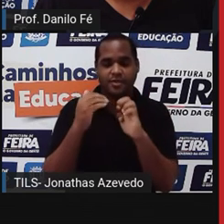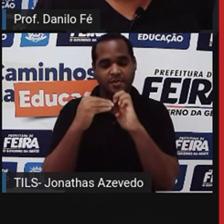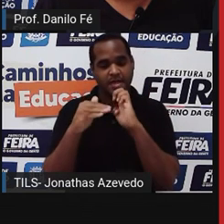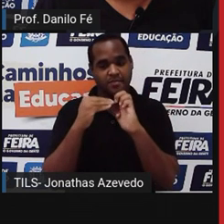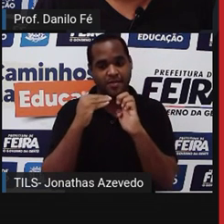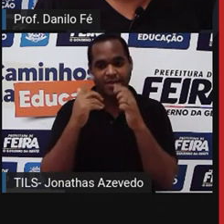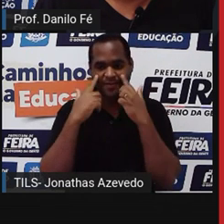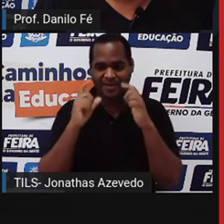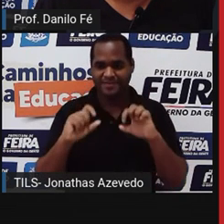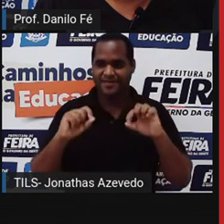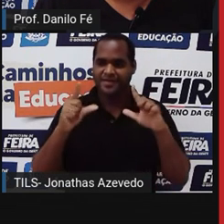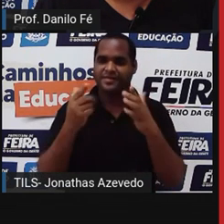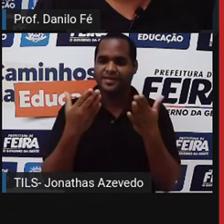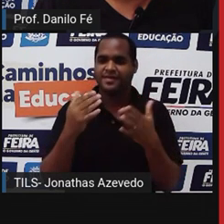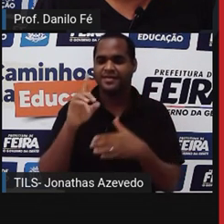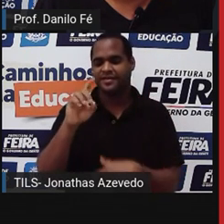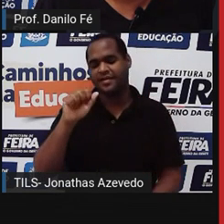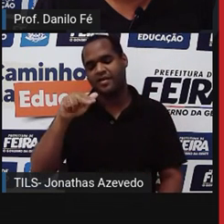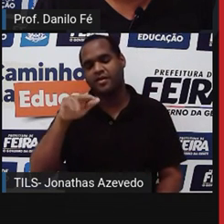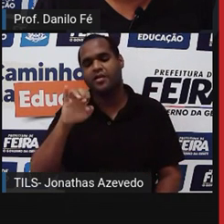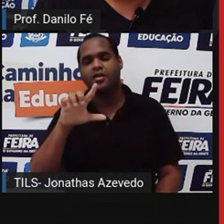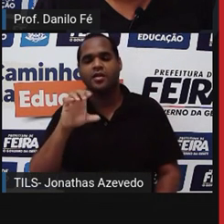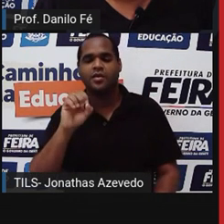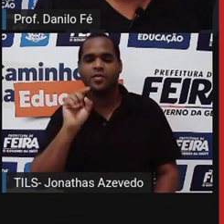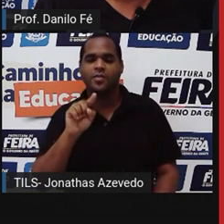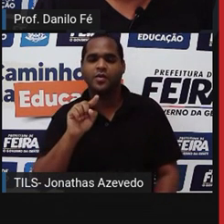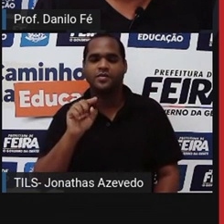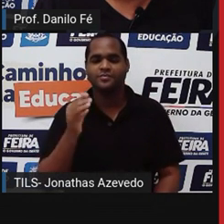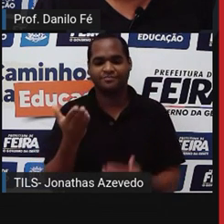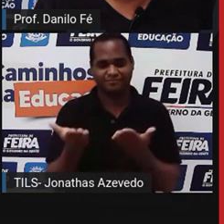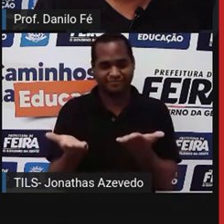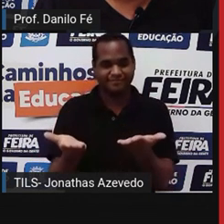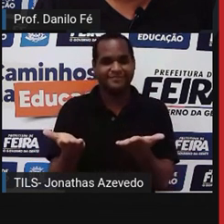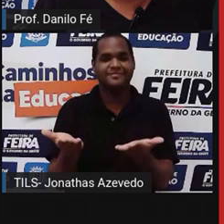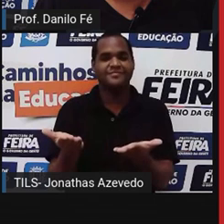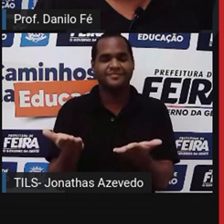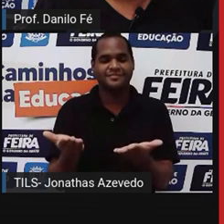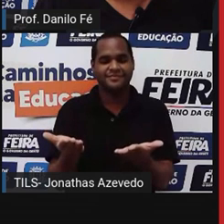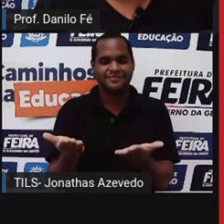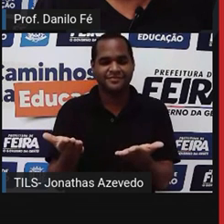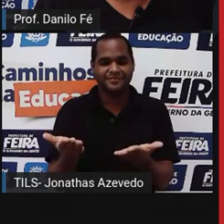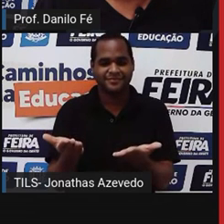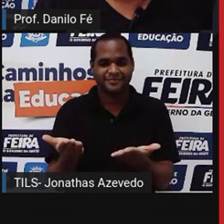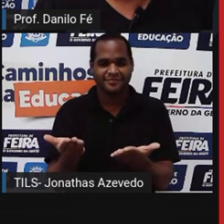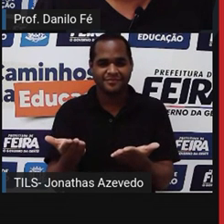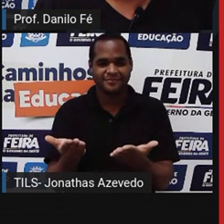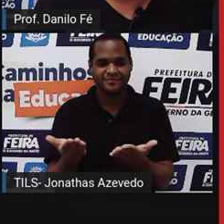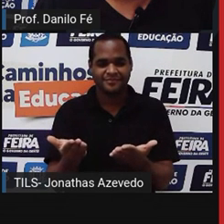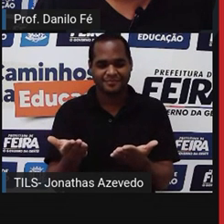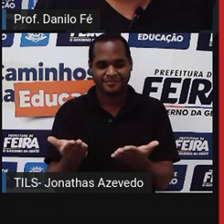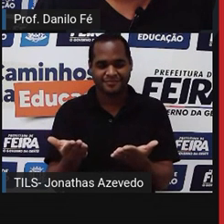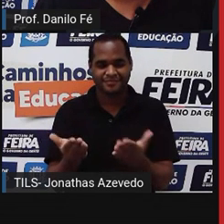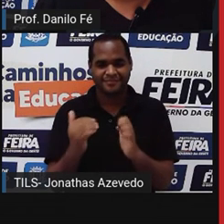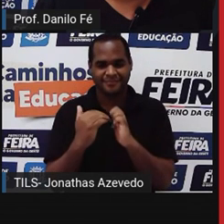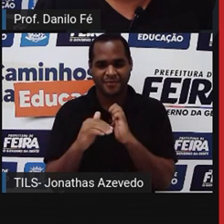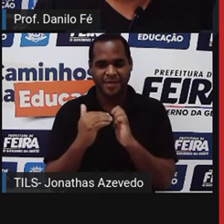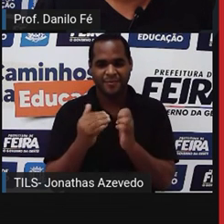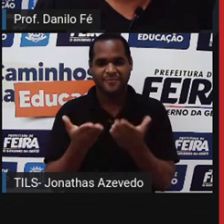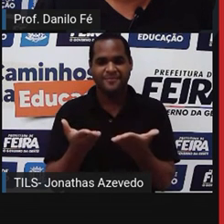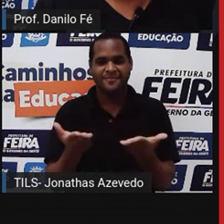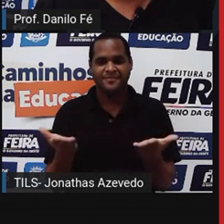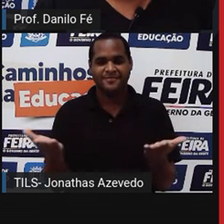está na tela, danilo.silva.seduc.feiradesantana